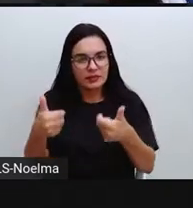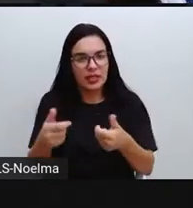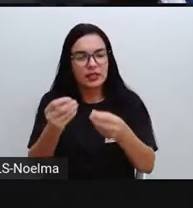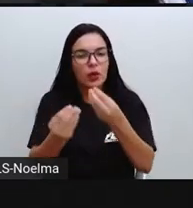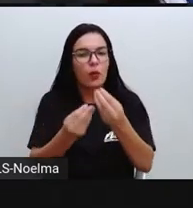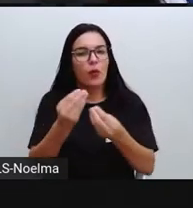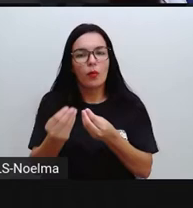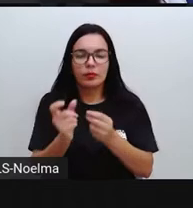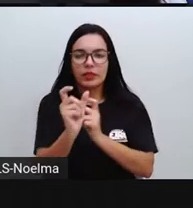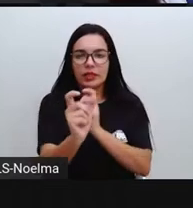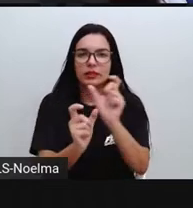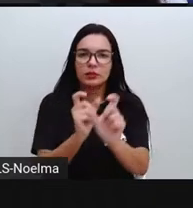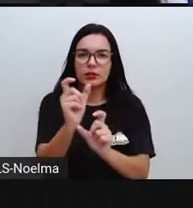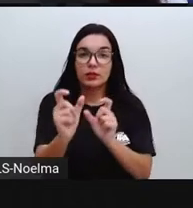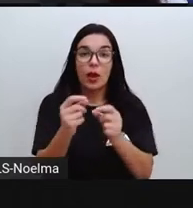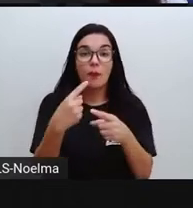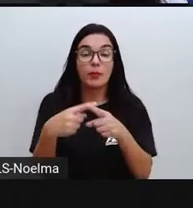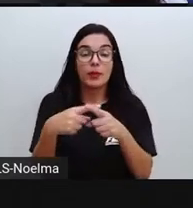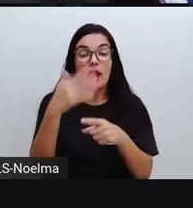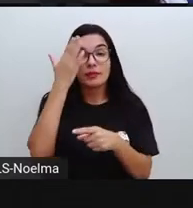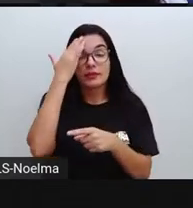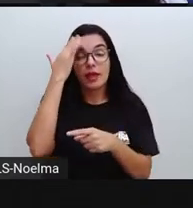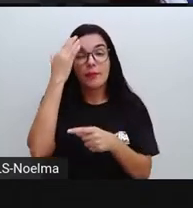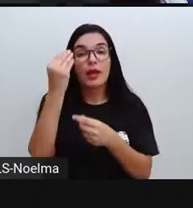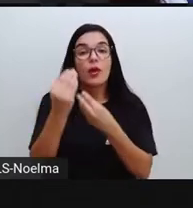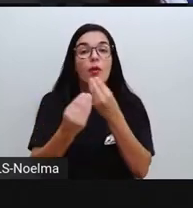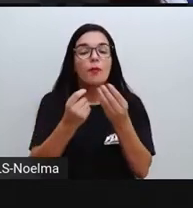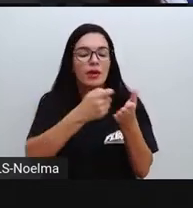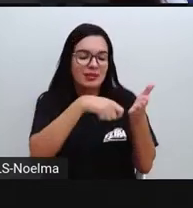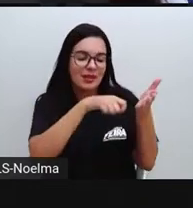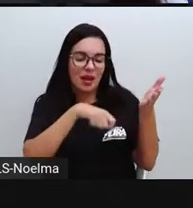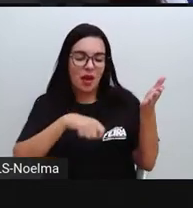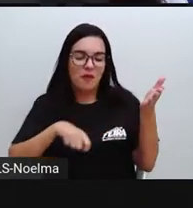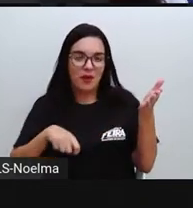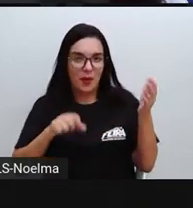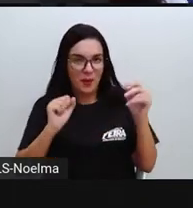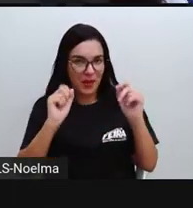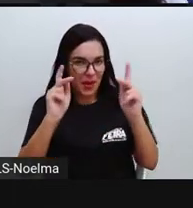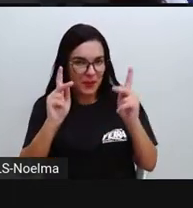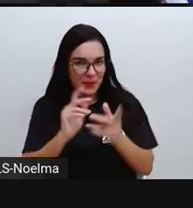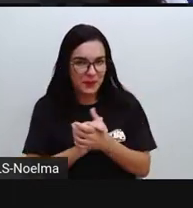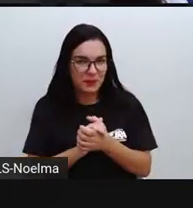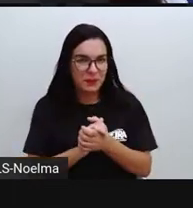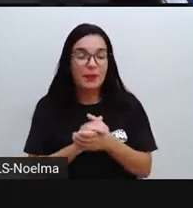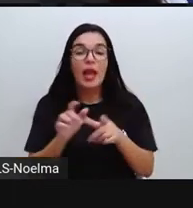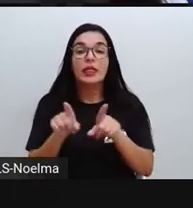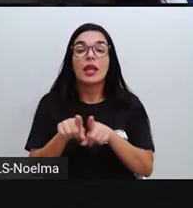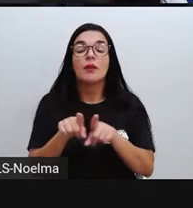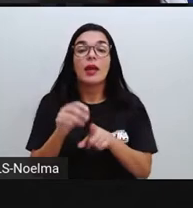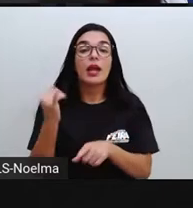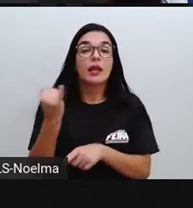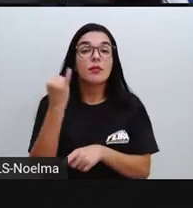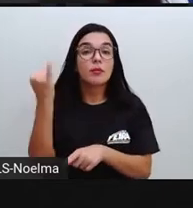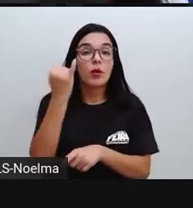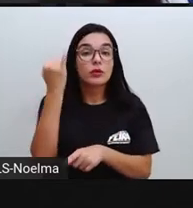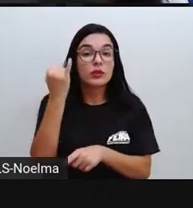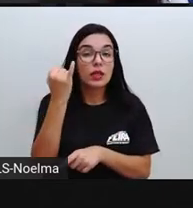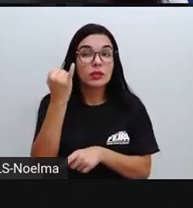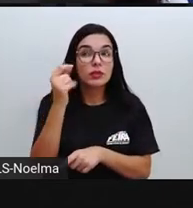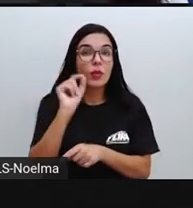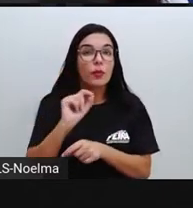classificada gramaticamente, para que a gente saiba como escrever. E é interessante que a gente crie